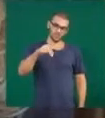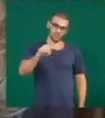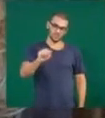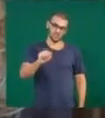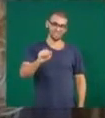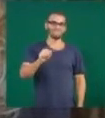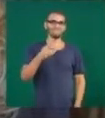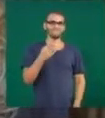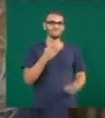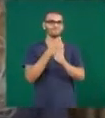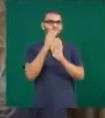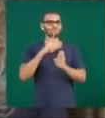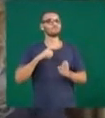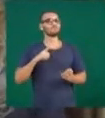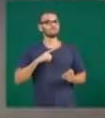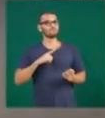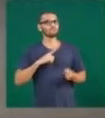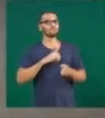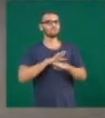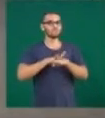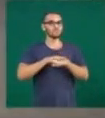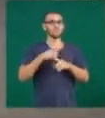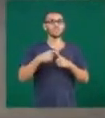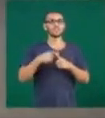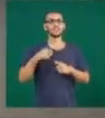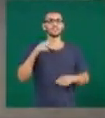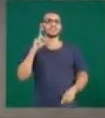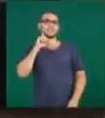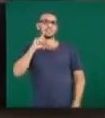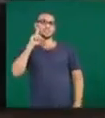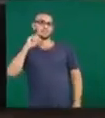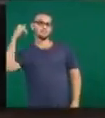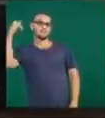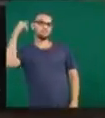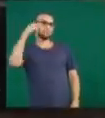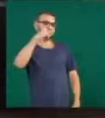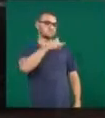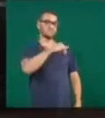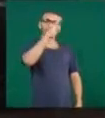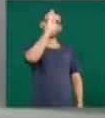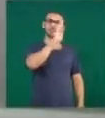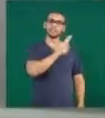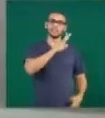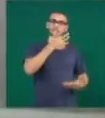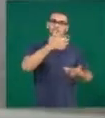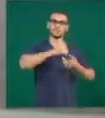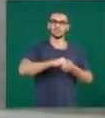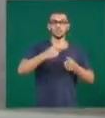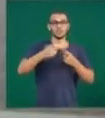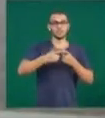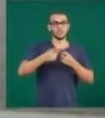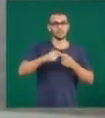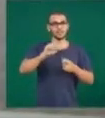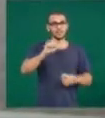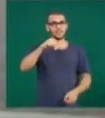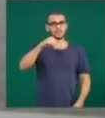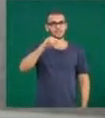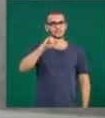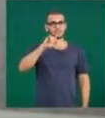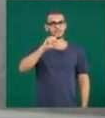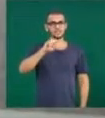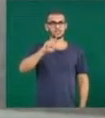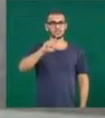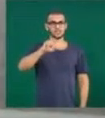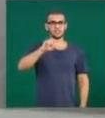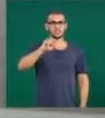ao passar mal durante um voo, quando voltava de Miami, nos Estados Unidos. A angiologista Eliane Luzia Mendes explica